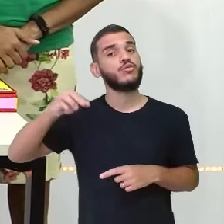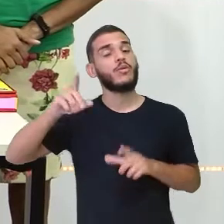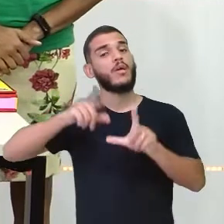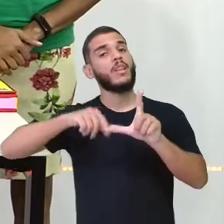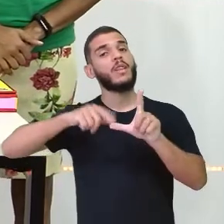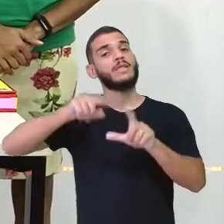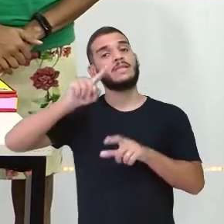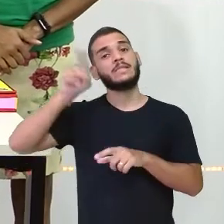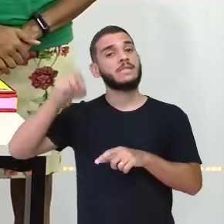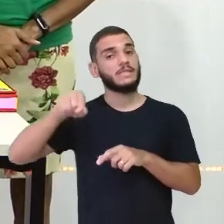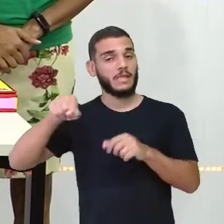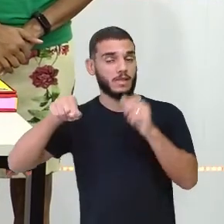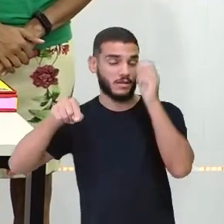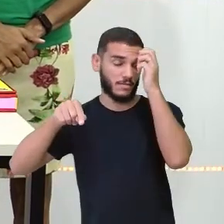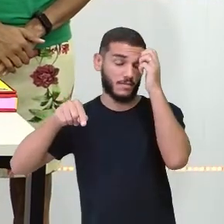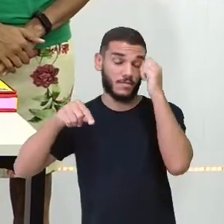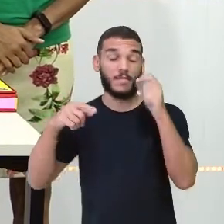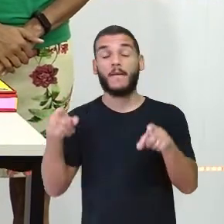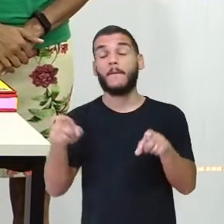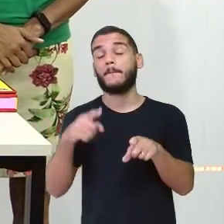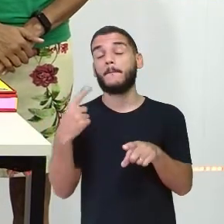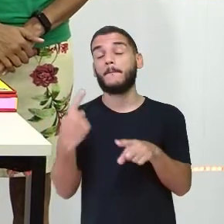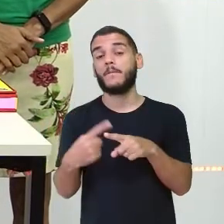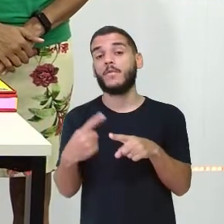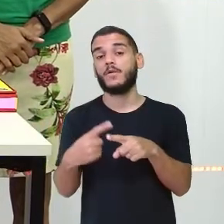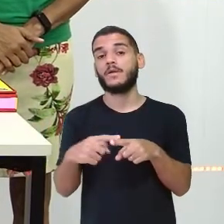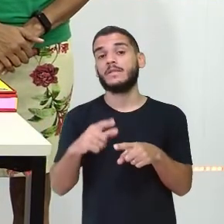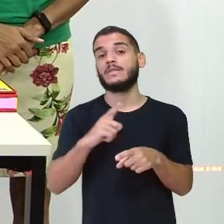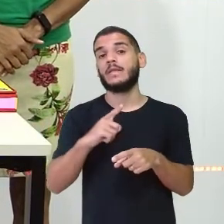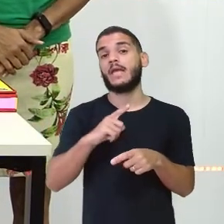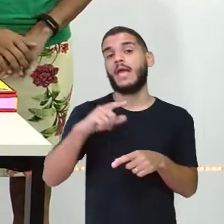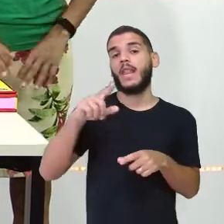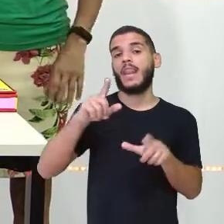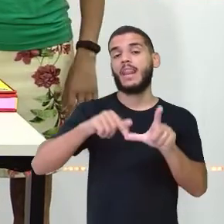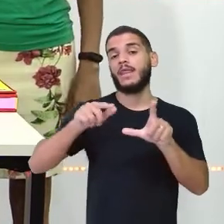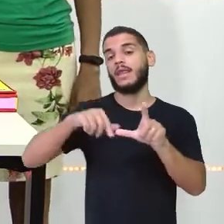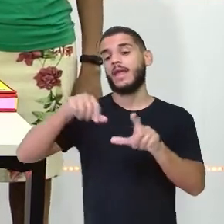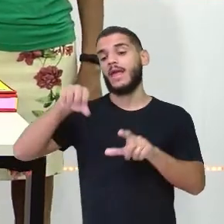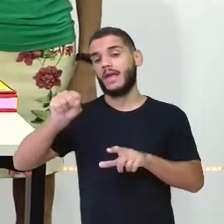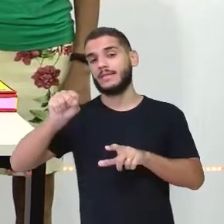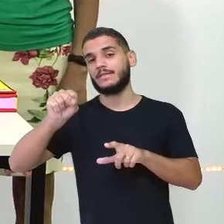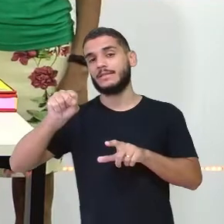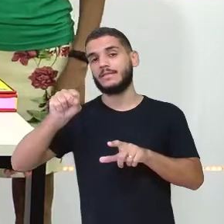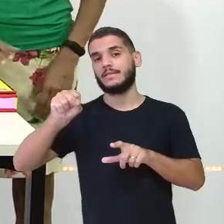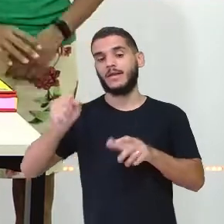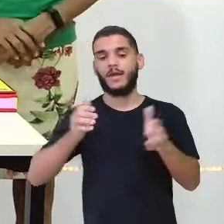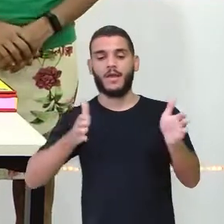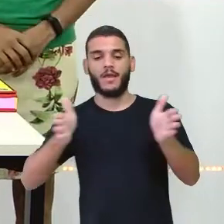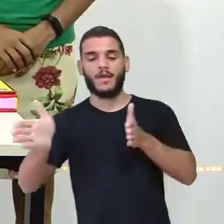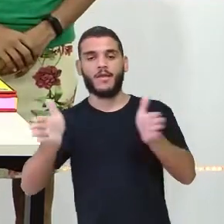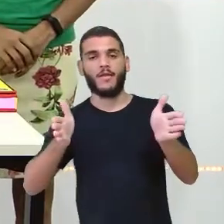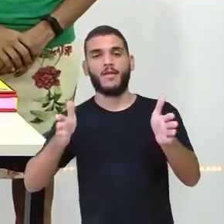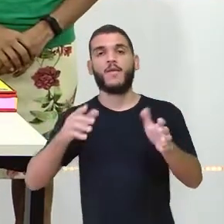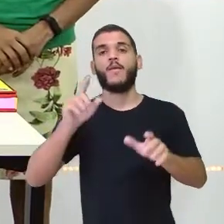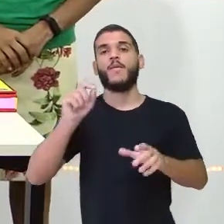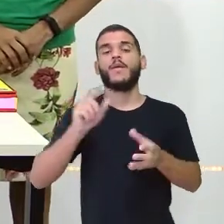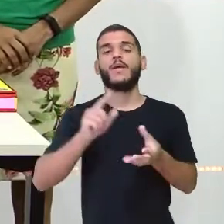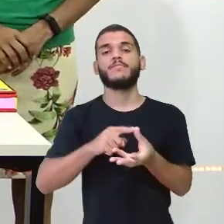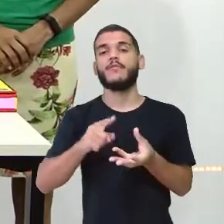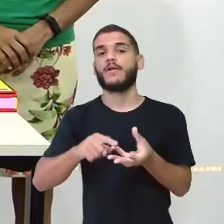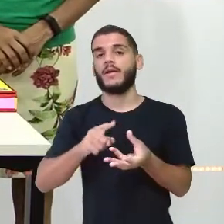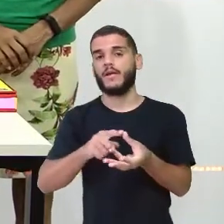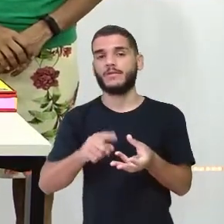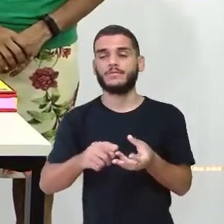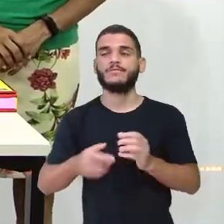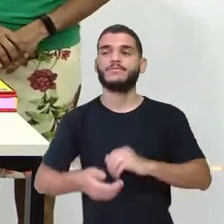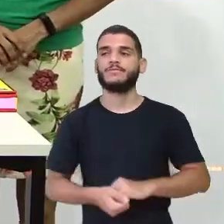Porque estão no meio de o S. Está no meio das vogas, não é isso? Isso. E o nome raposa tem quantas letrinhas,